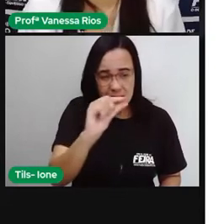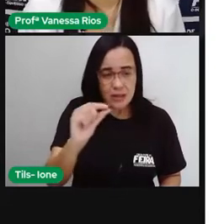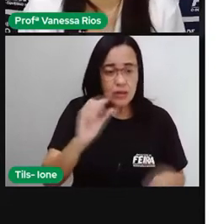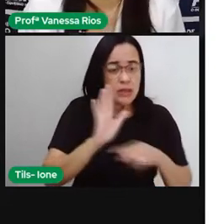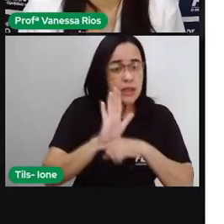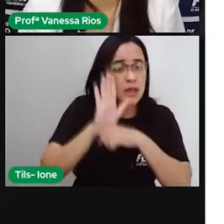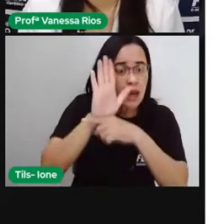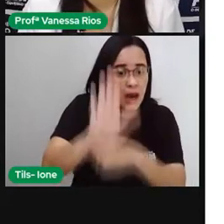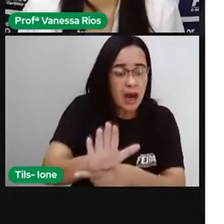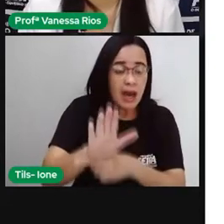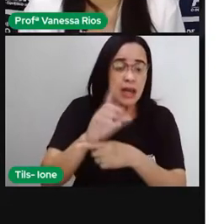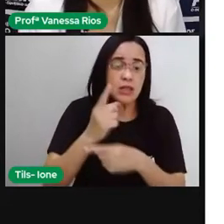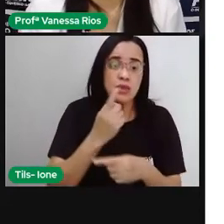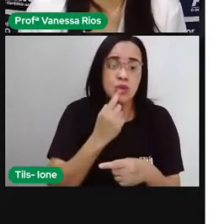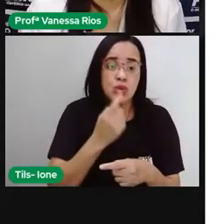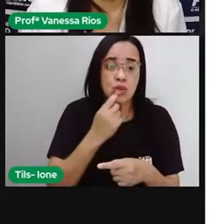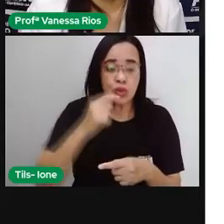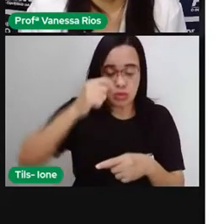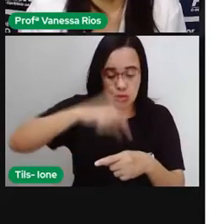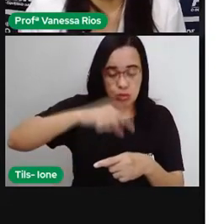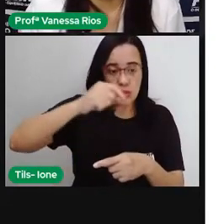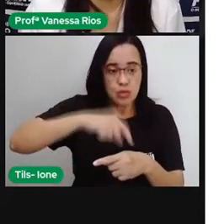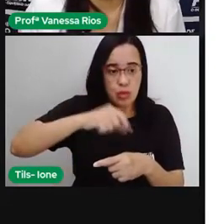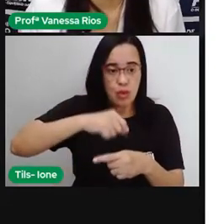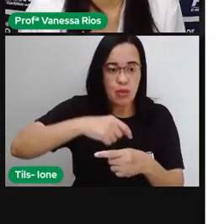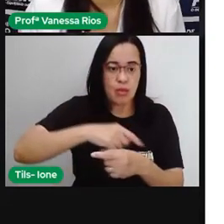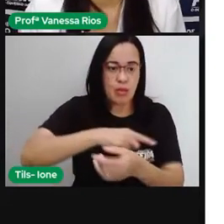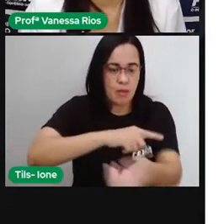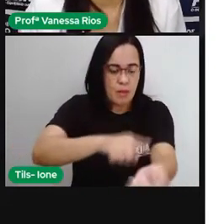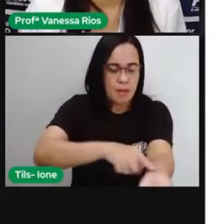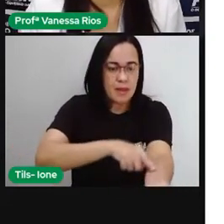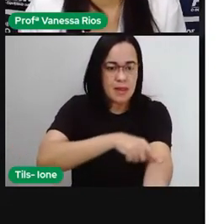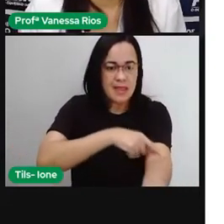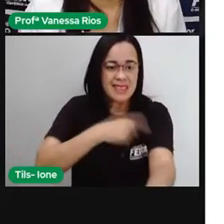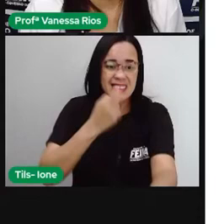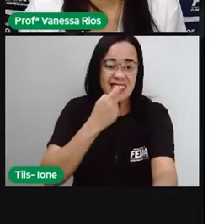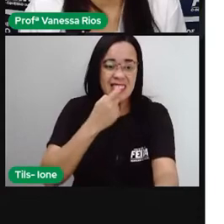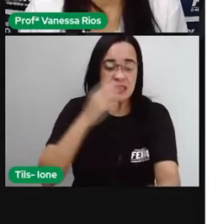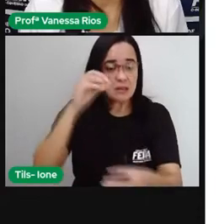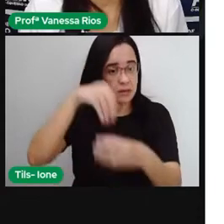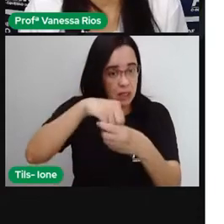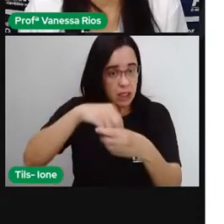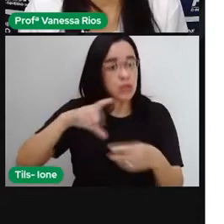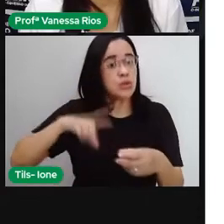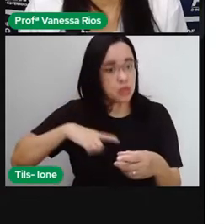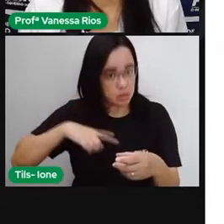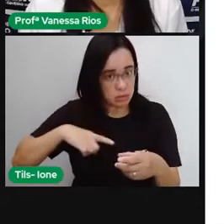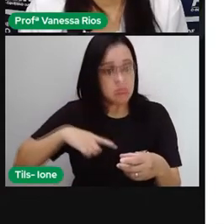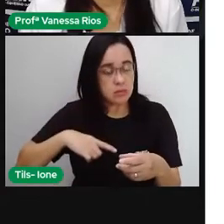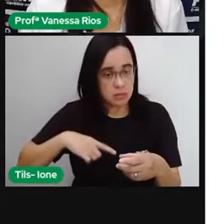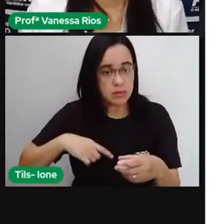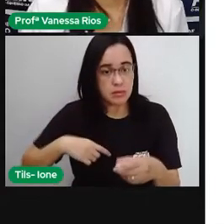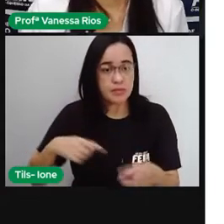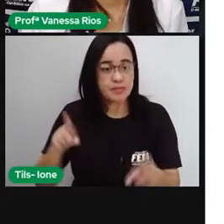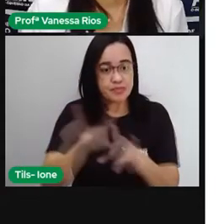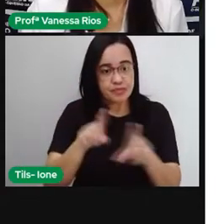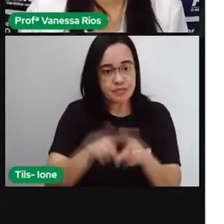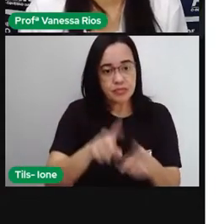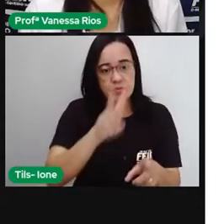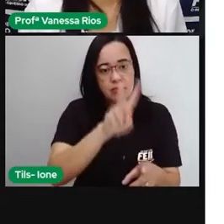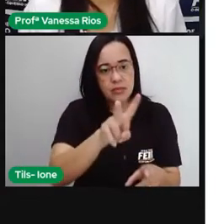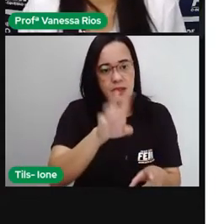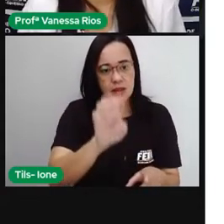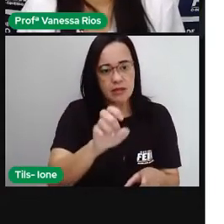esse sangue aí, ele chegue até os nossos órgãos. As veias, os capilares sanguíneos